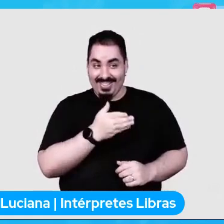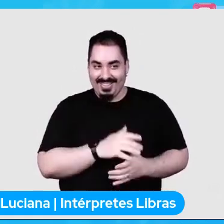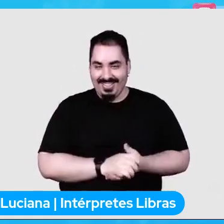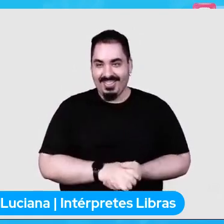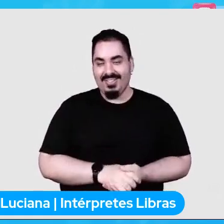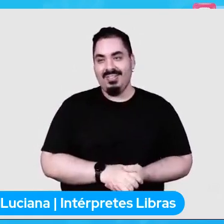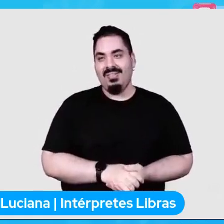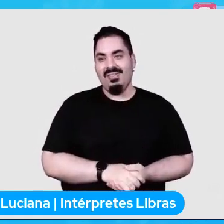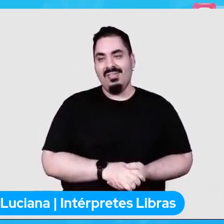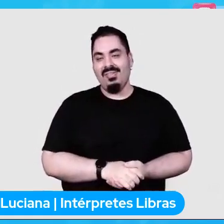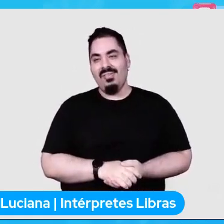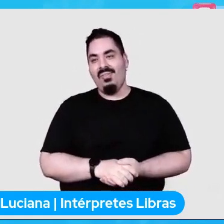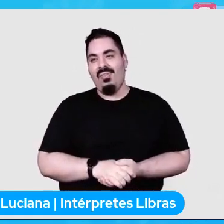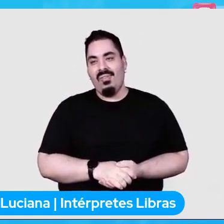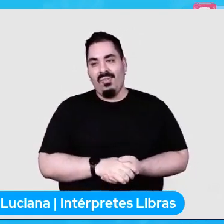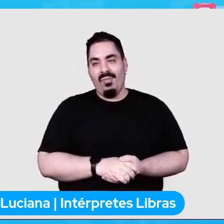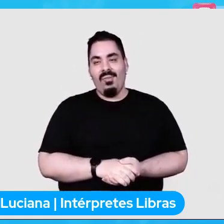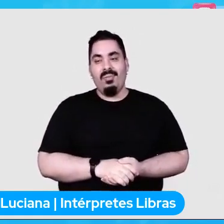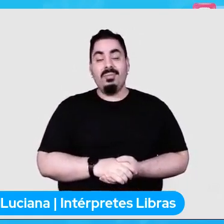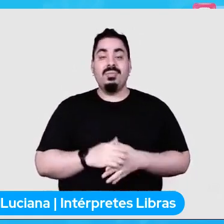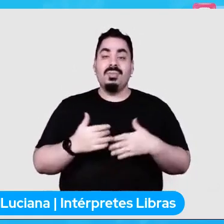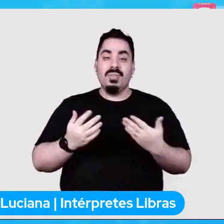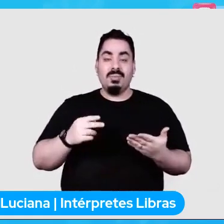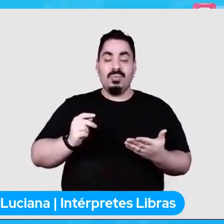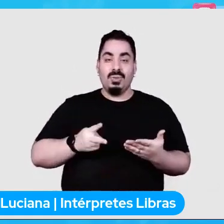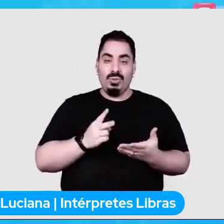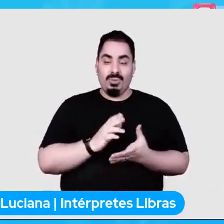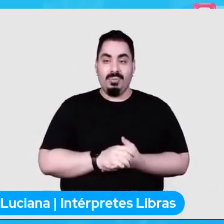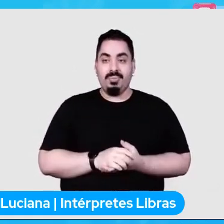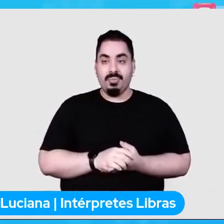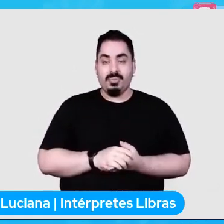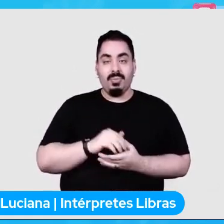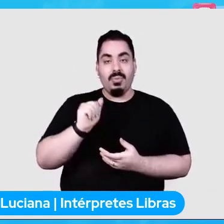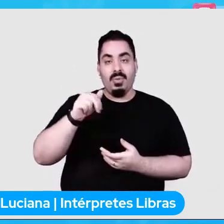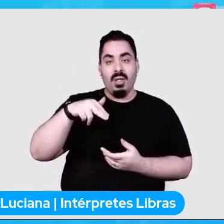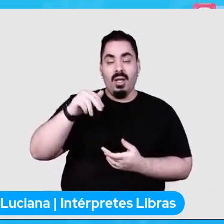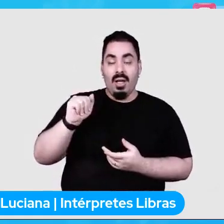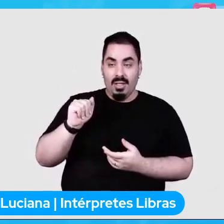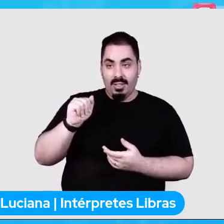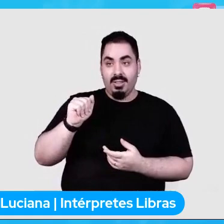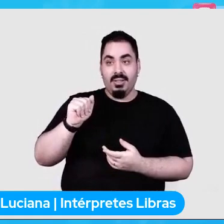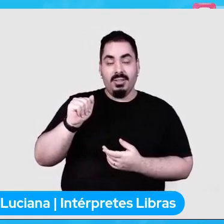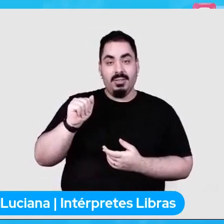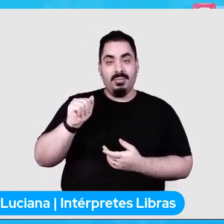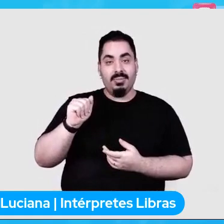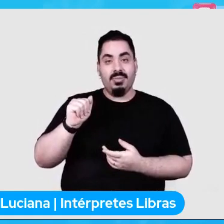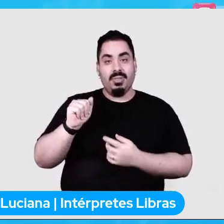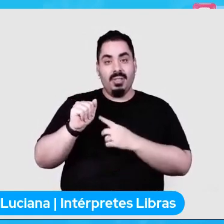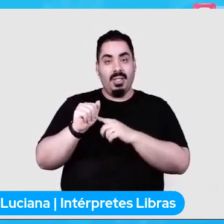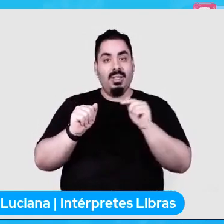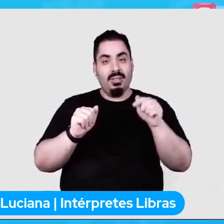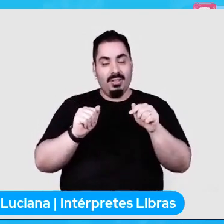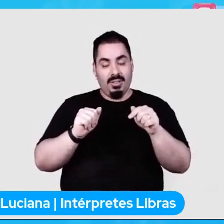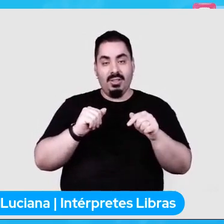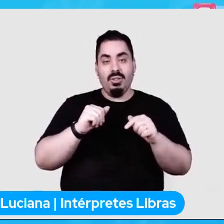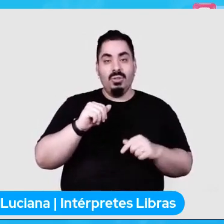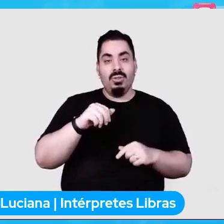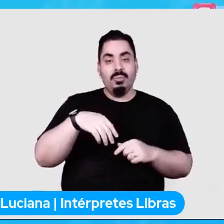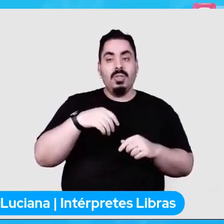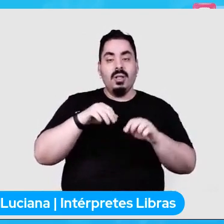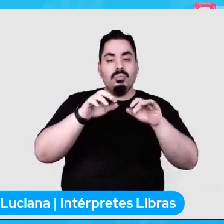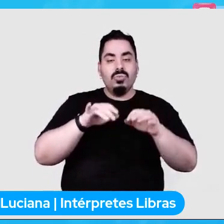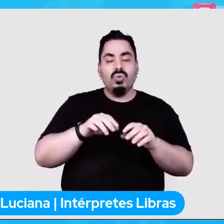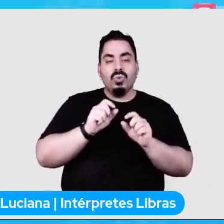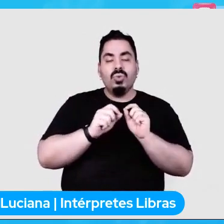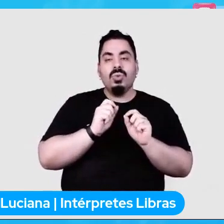dando continuidade vamos lá a Ana expós aqui no nosso discórdia na trilha ela falou o seguinte estou com